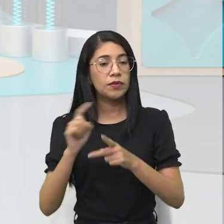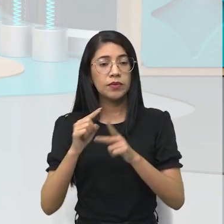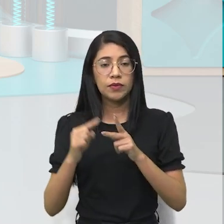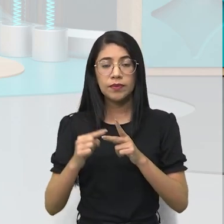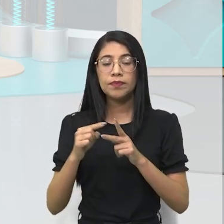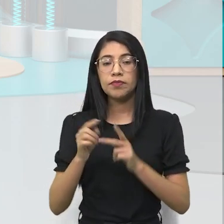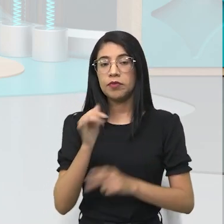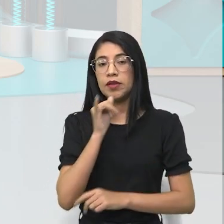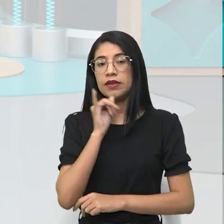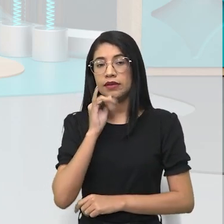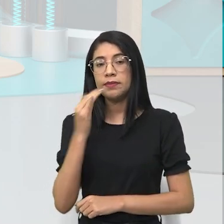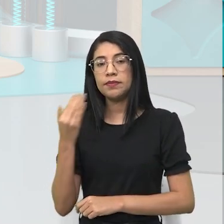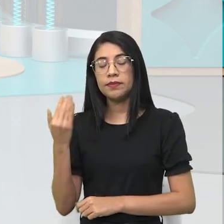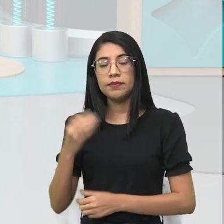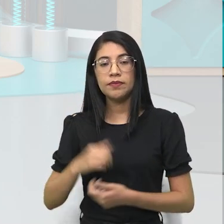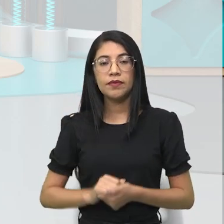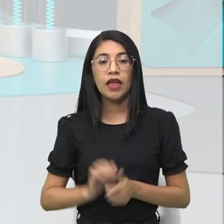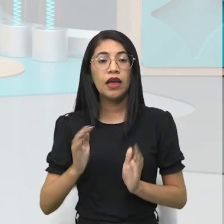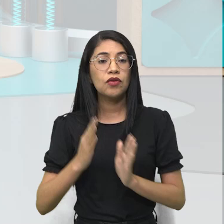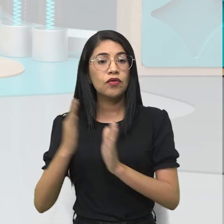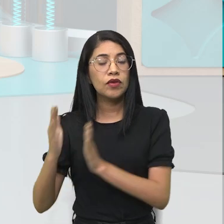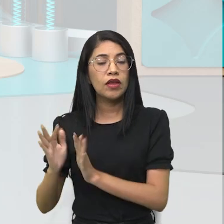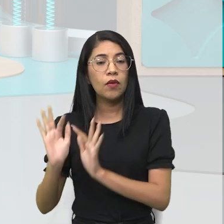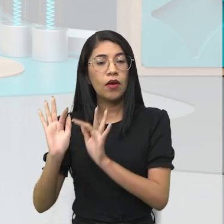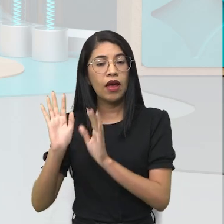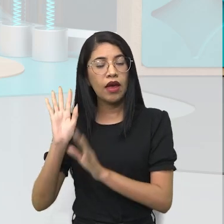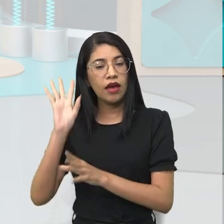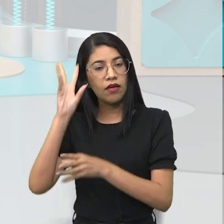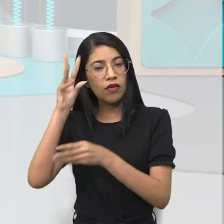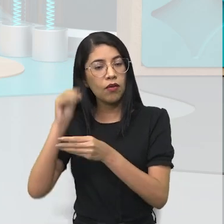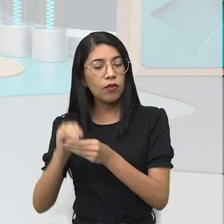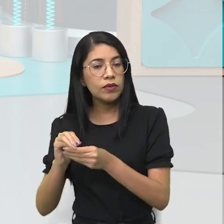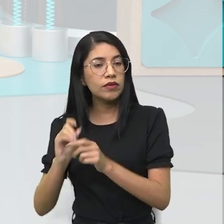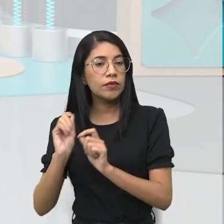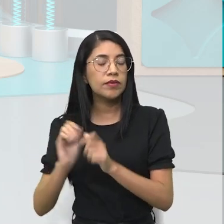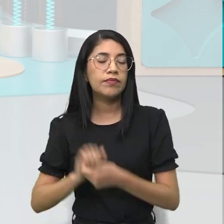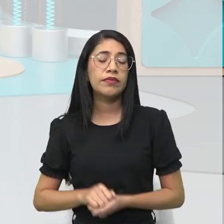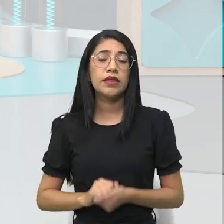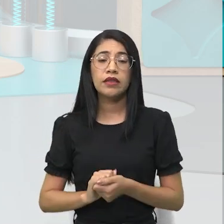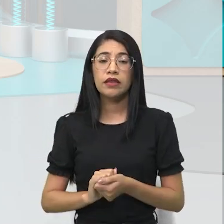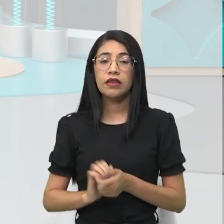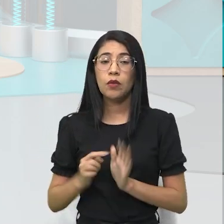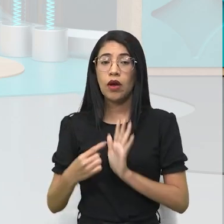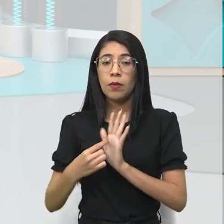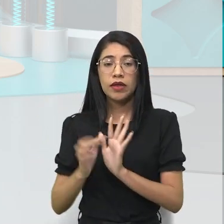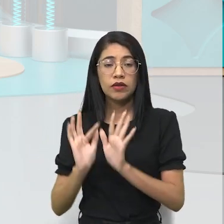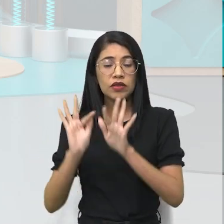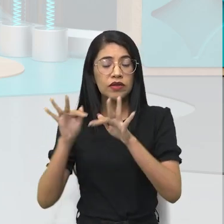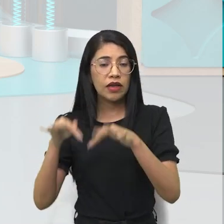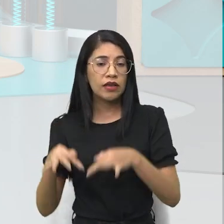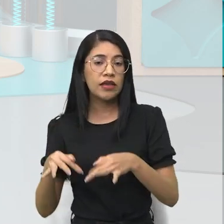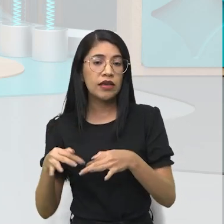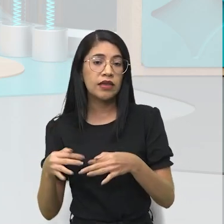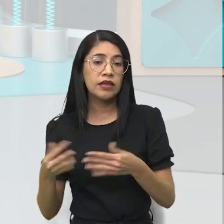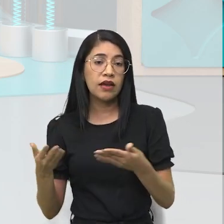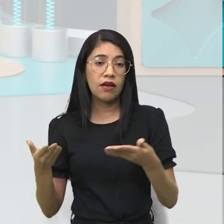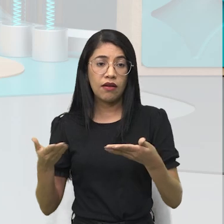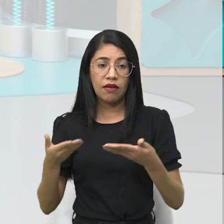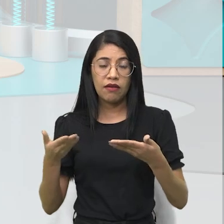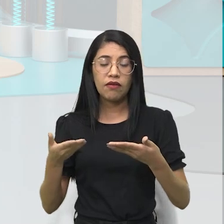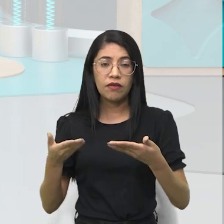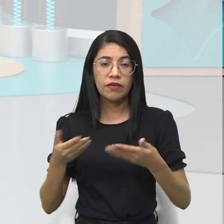formas, e aí, depois nós temos a conclusão, né, olha só, nós finalizamos nossa fala aqui,